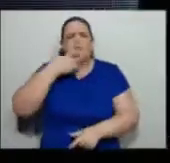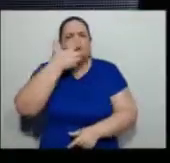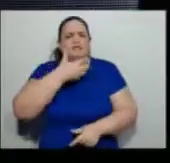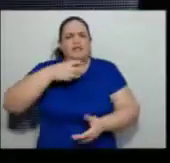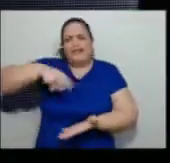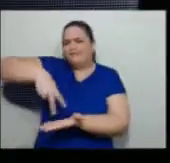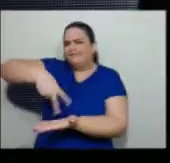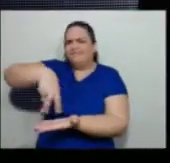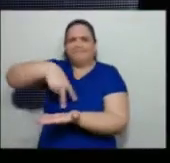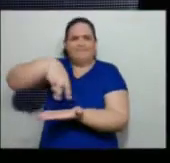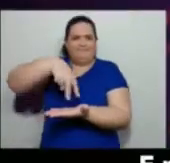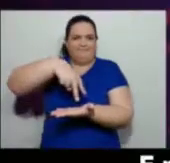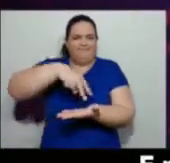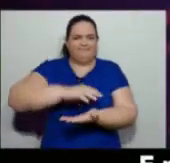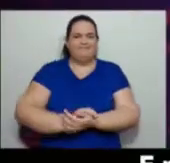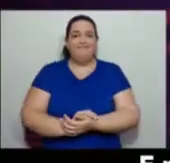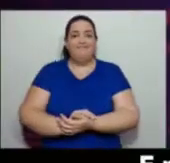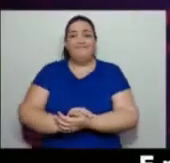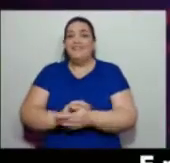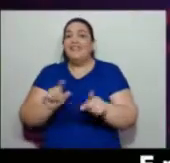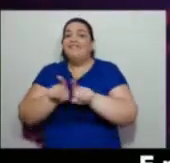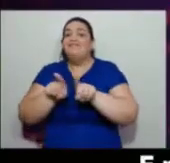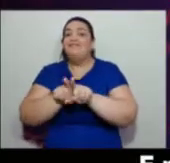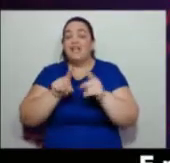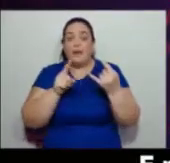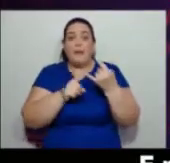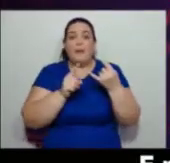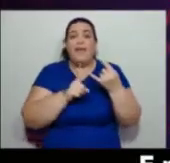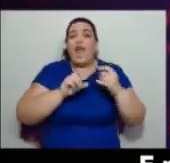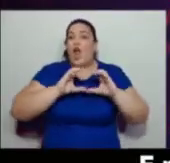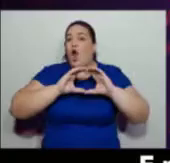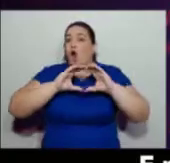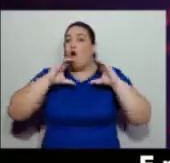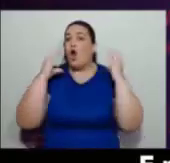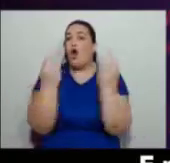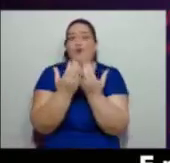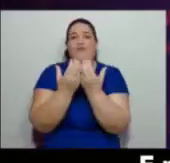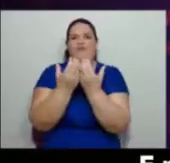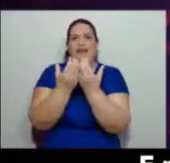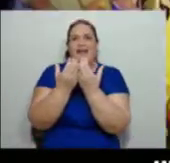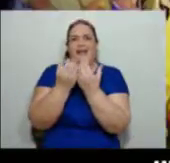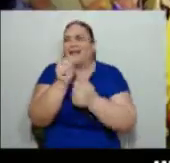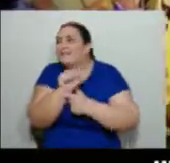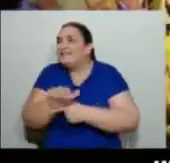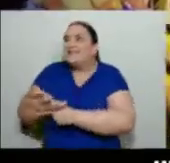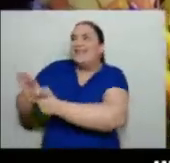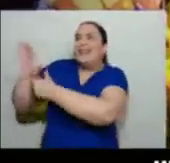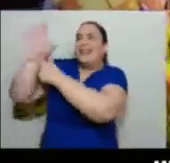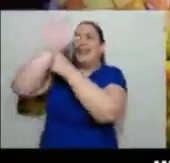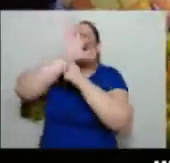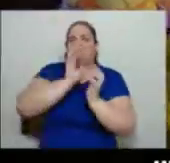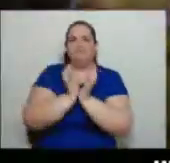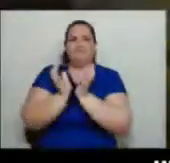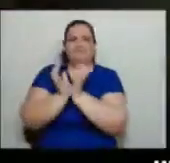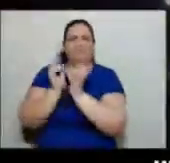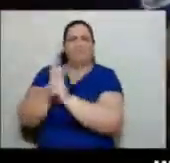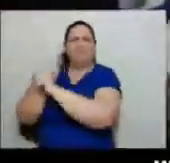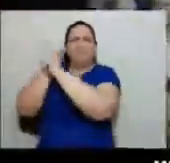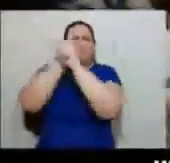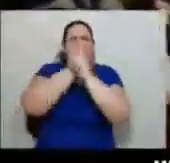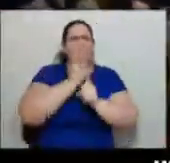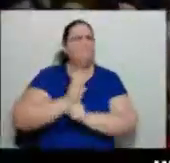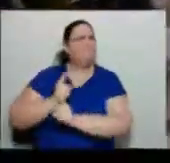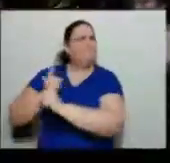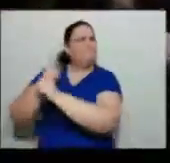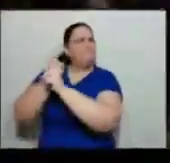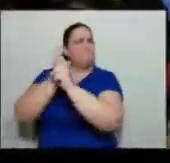e dança folclórica. E, por último, o Congresso Nacional das APAIS, um evento que representa o grande